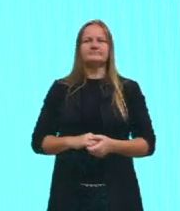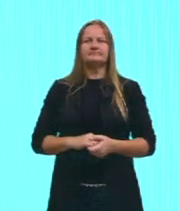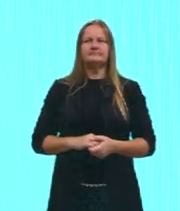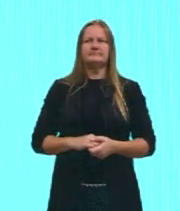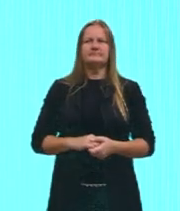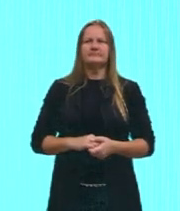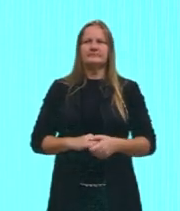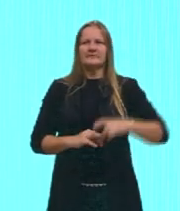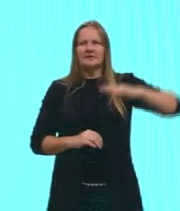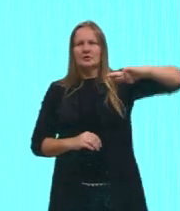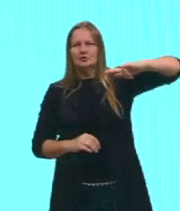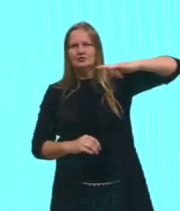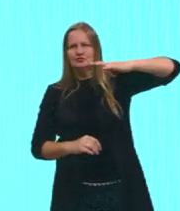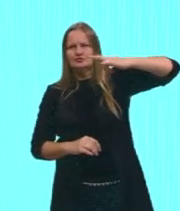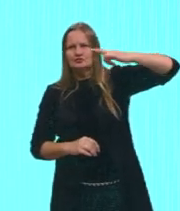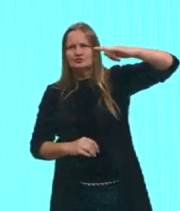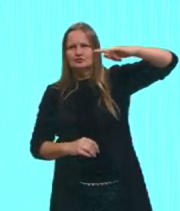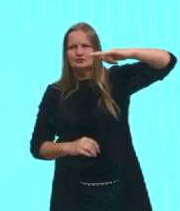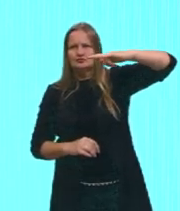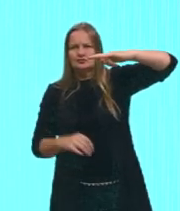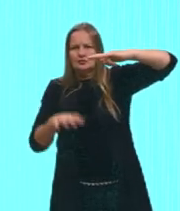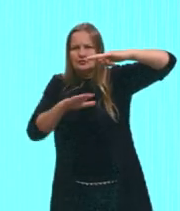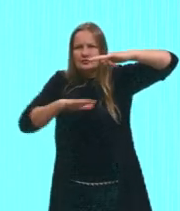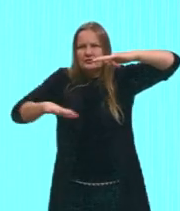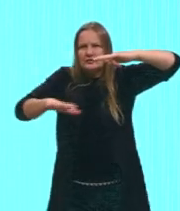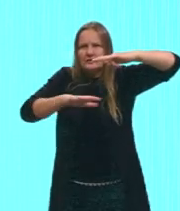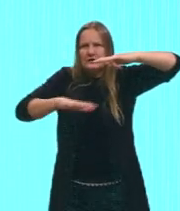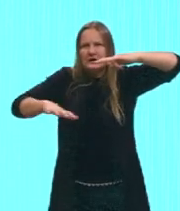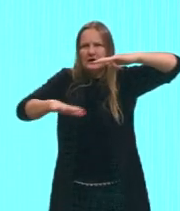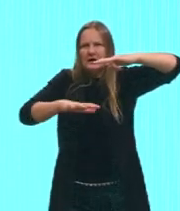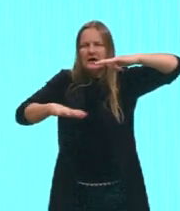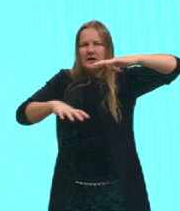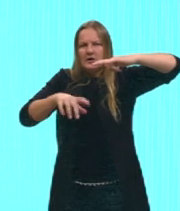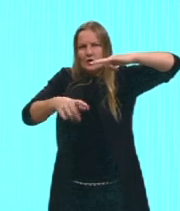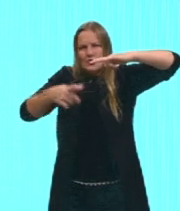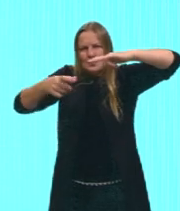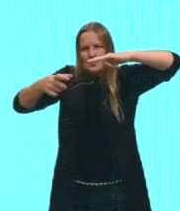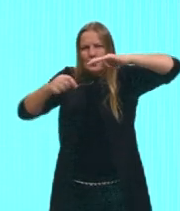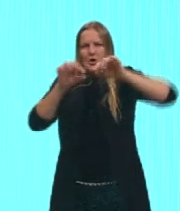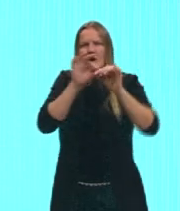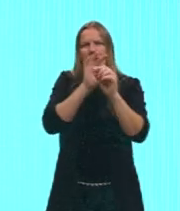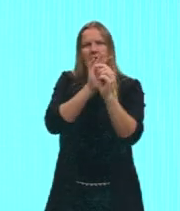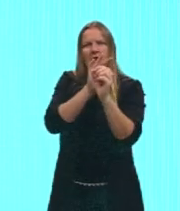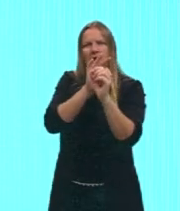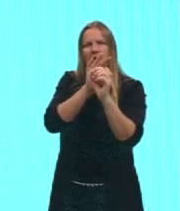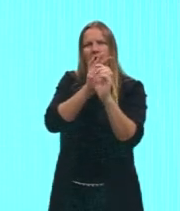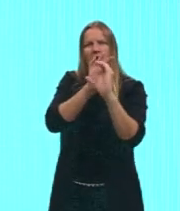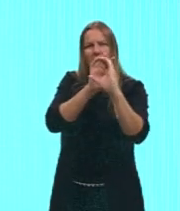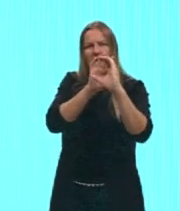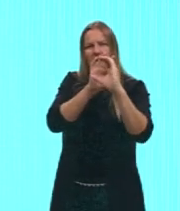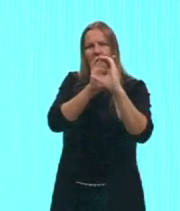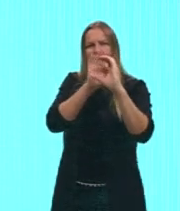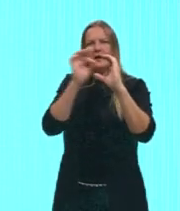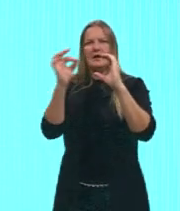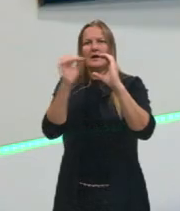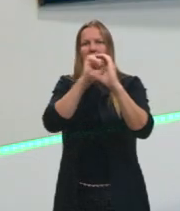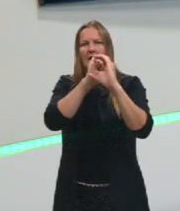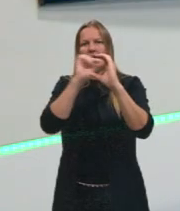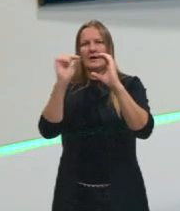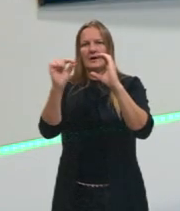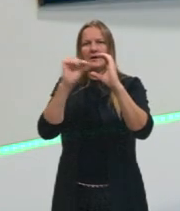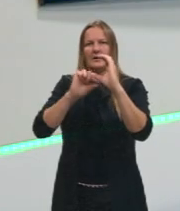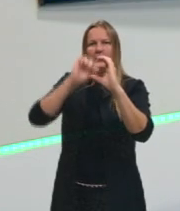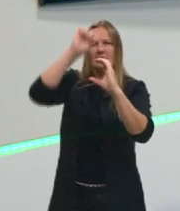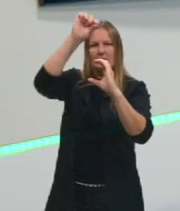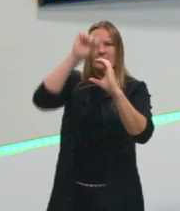dentro do nosso território, tá, gurizada? Com a leitura aí da latitude e da longitude, tá? Na de baixo aqui,